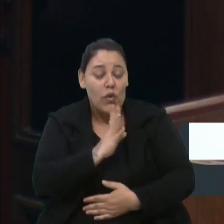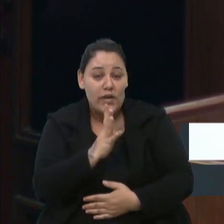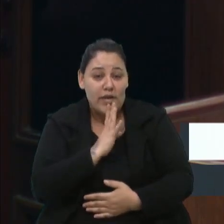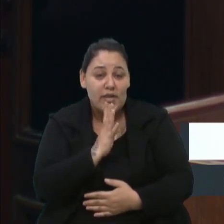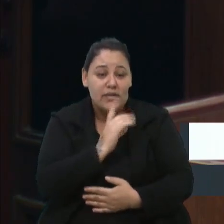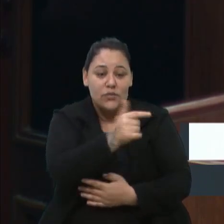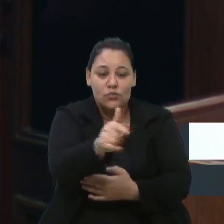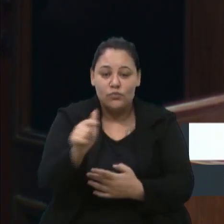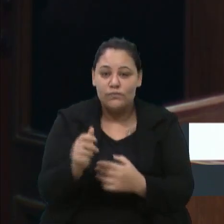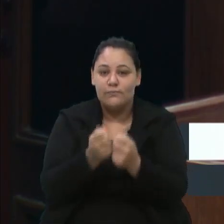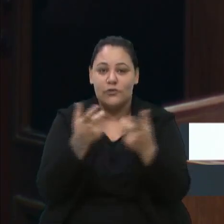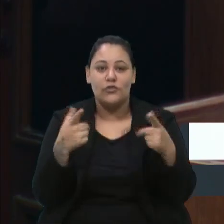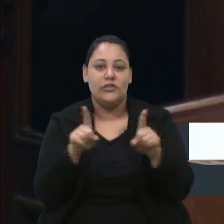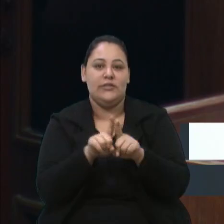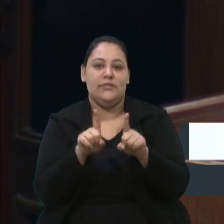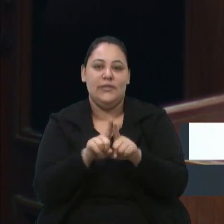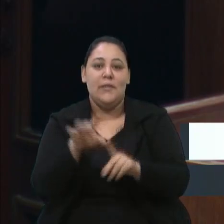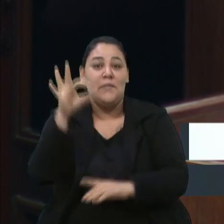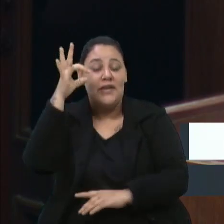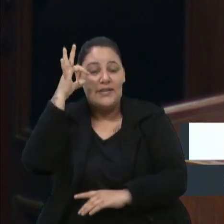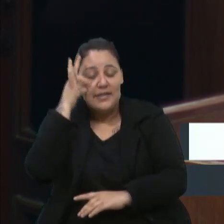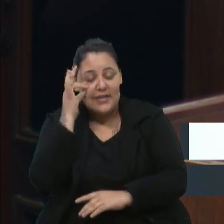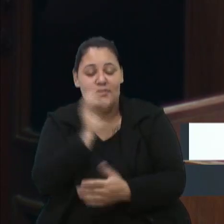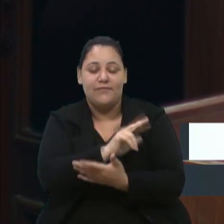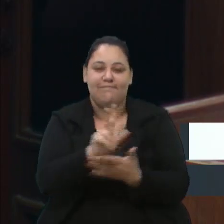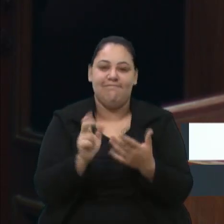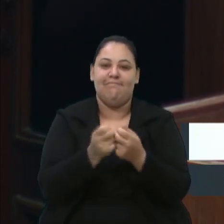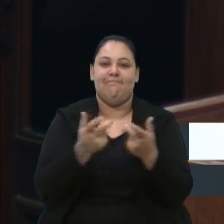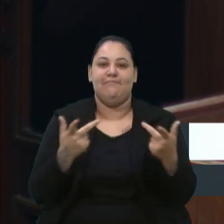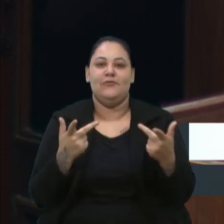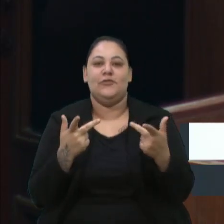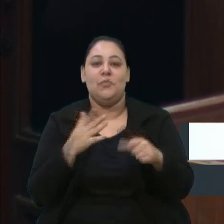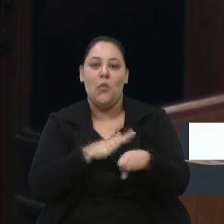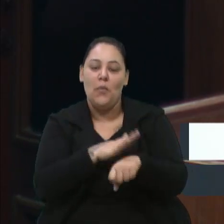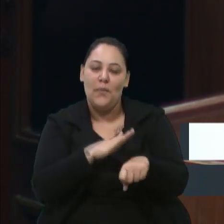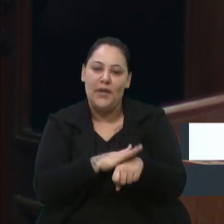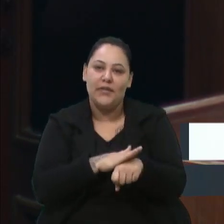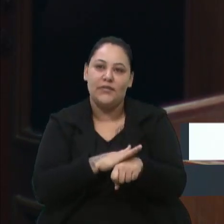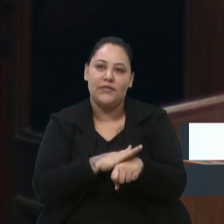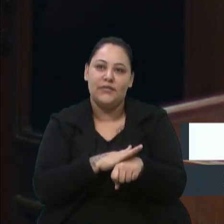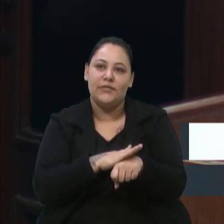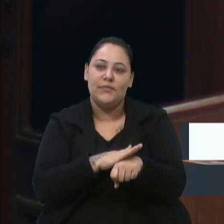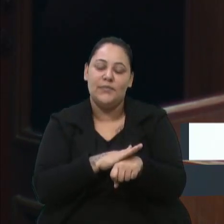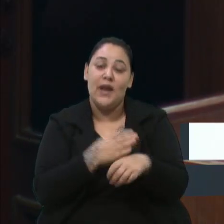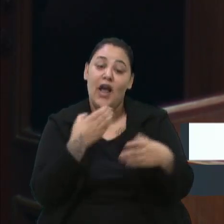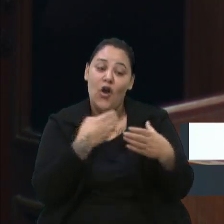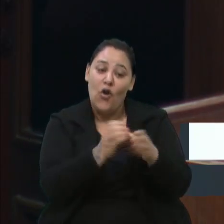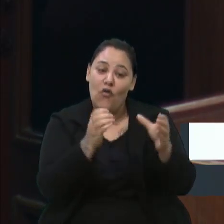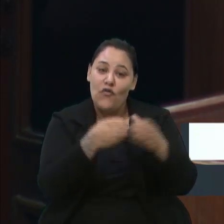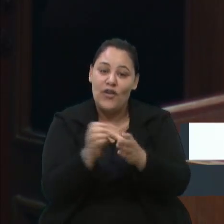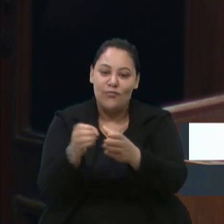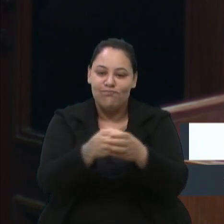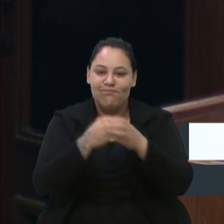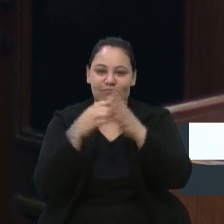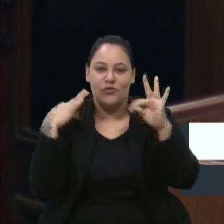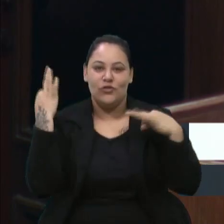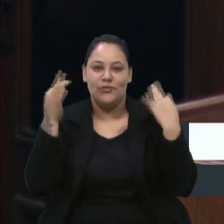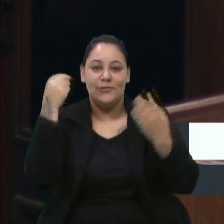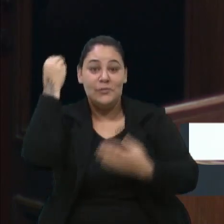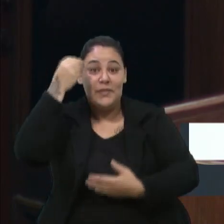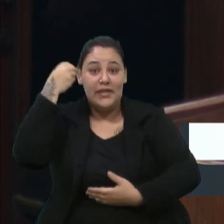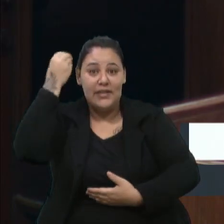atividades, estejam presentes em outros momentos para viver esse turismo de experiência.